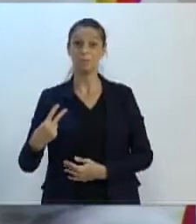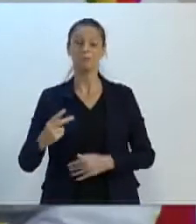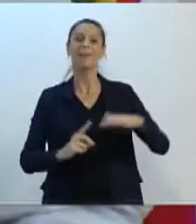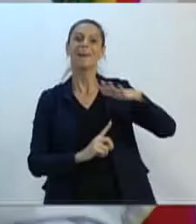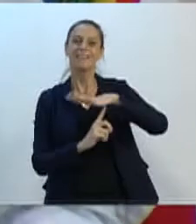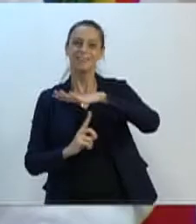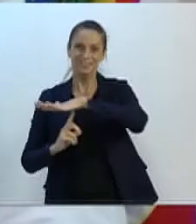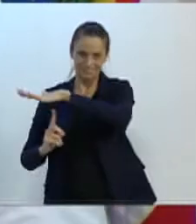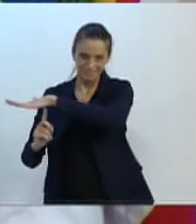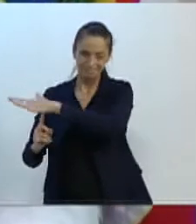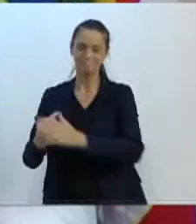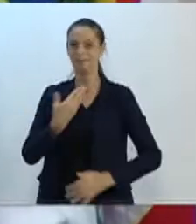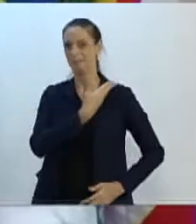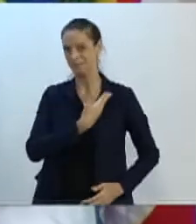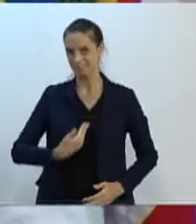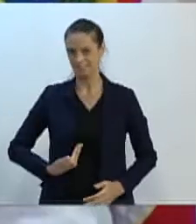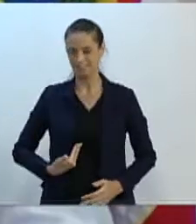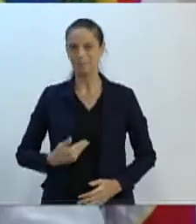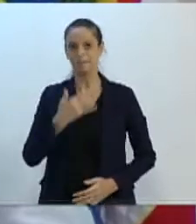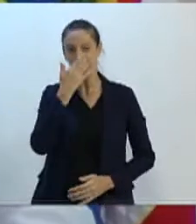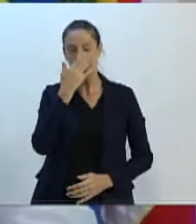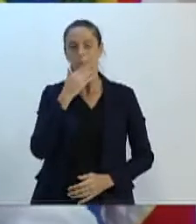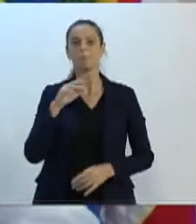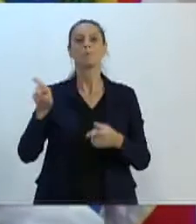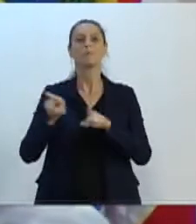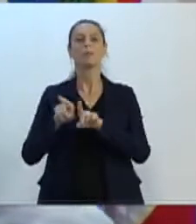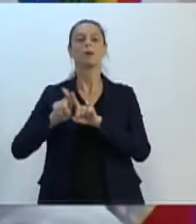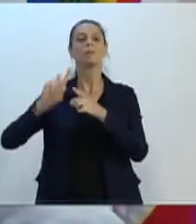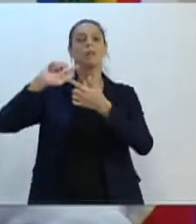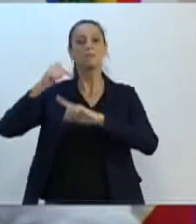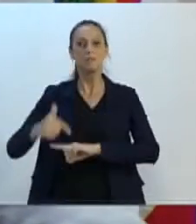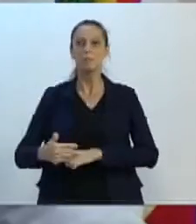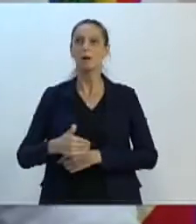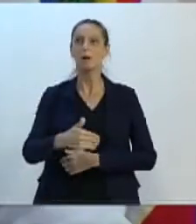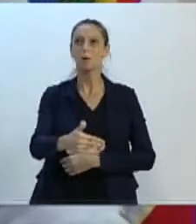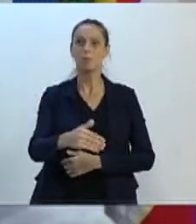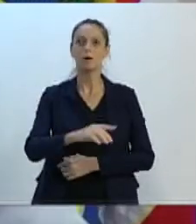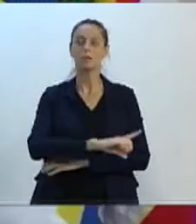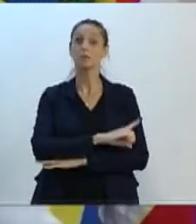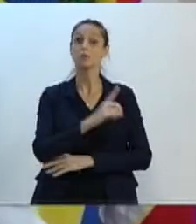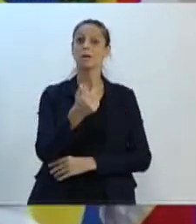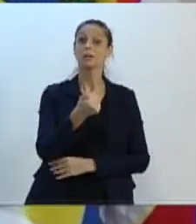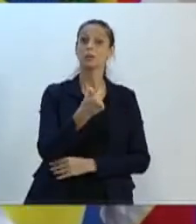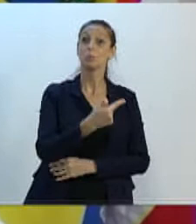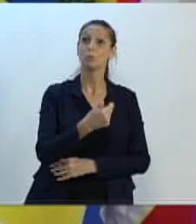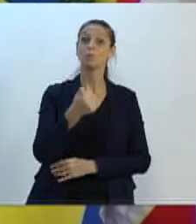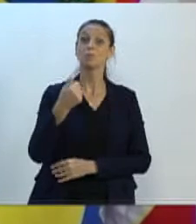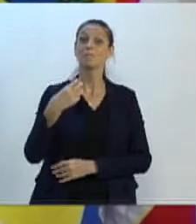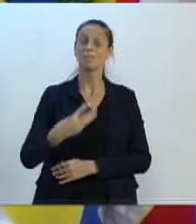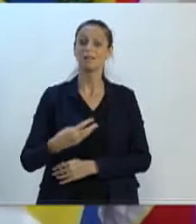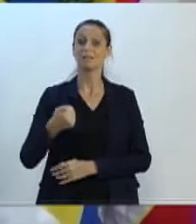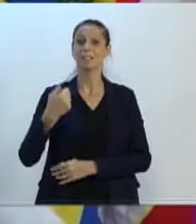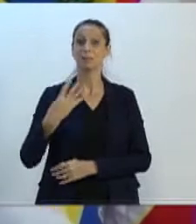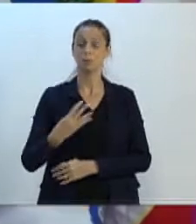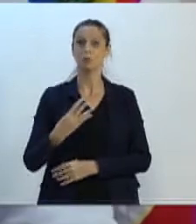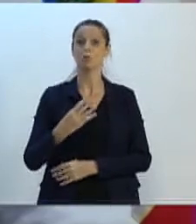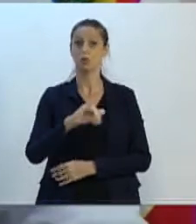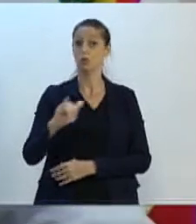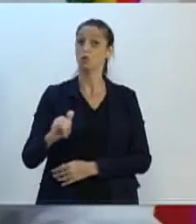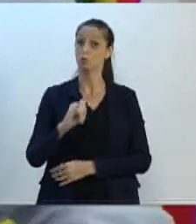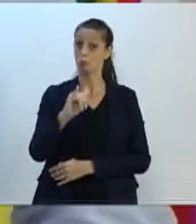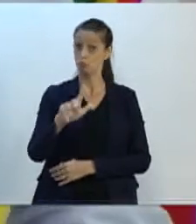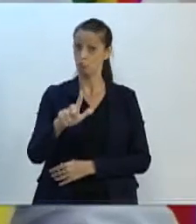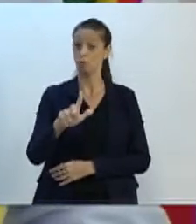Amizade, o tradicional evento que está previsto no próximo dia 12, 13 e 14 de junho. Até lá, tenho